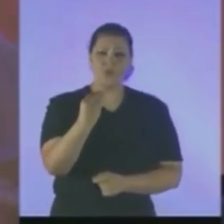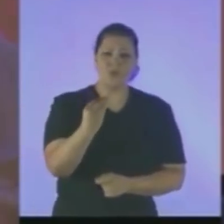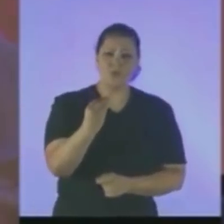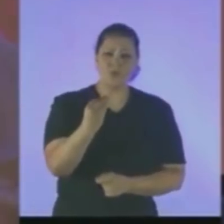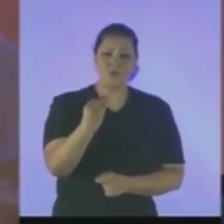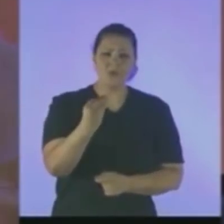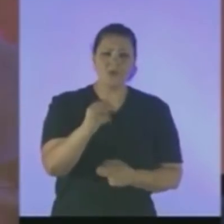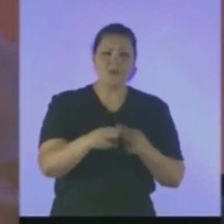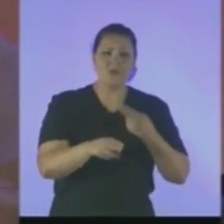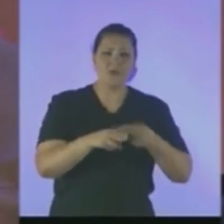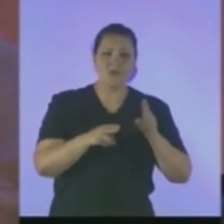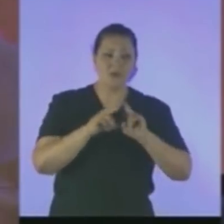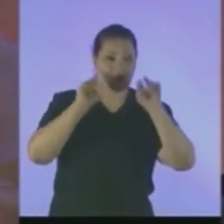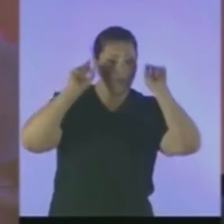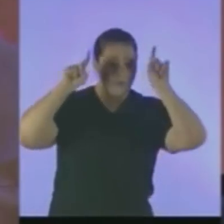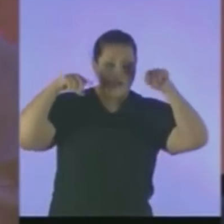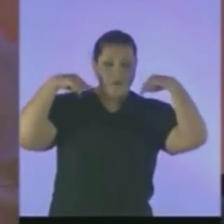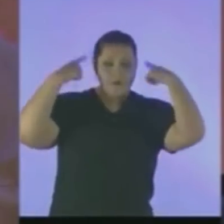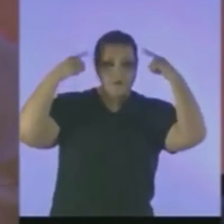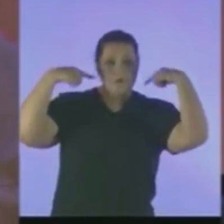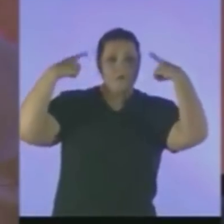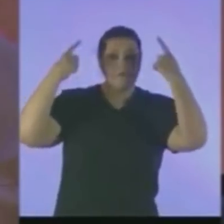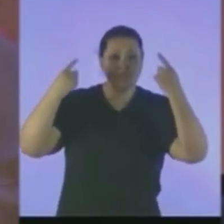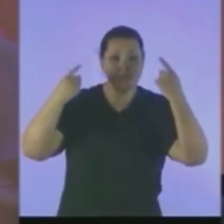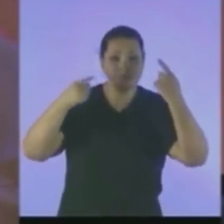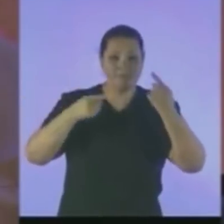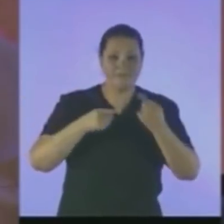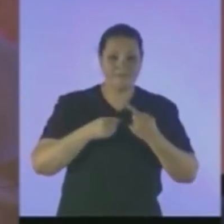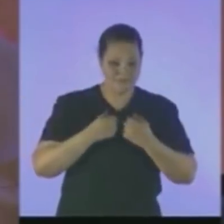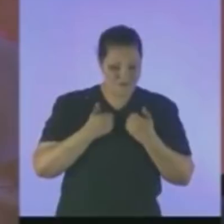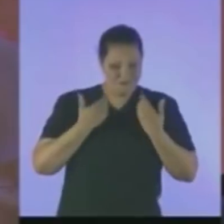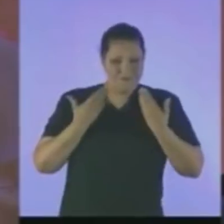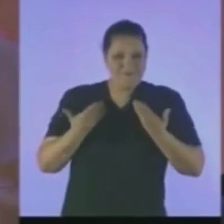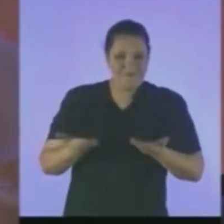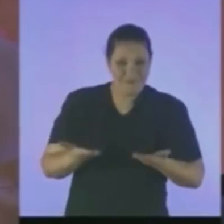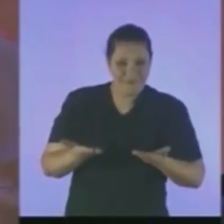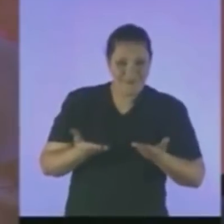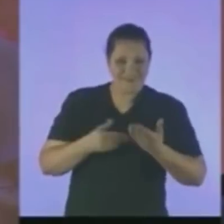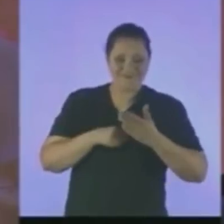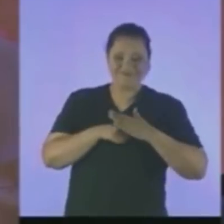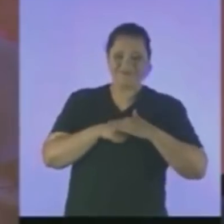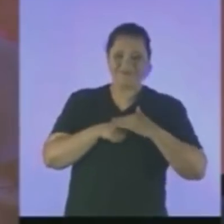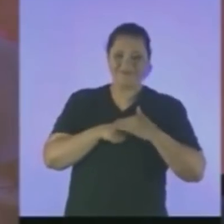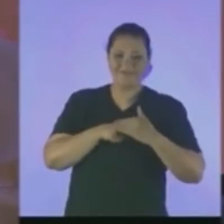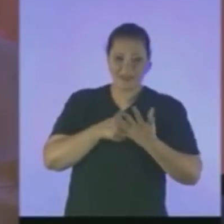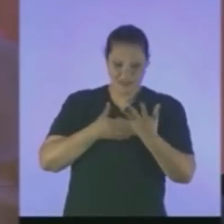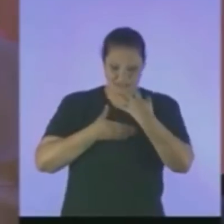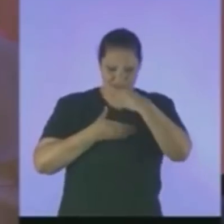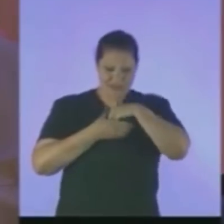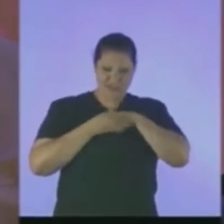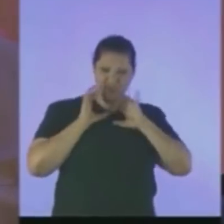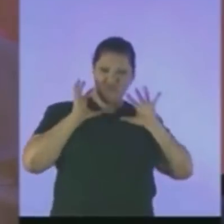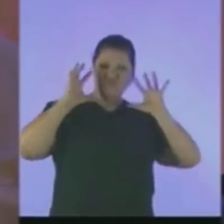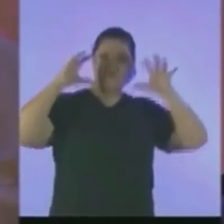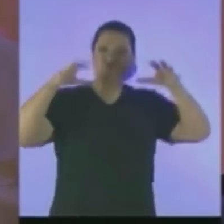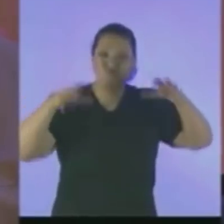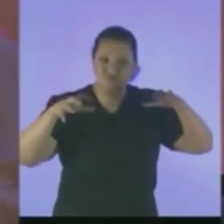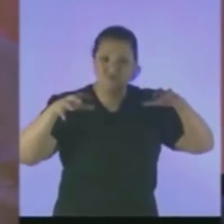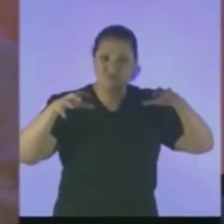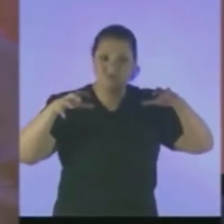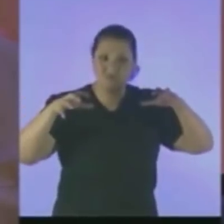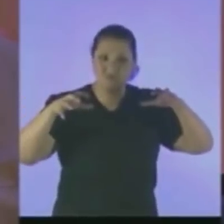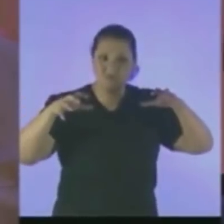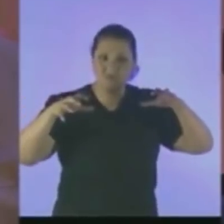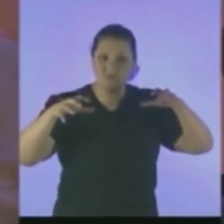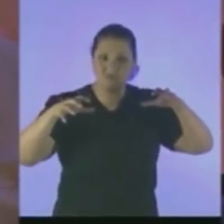ovelhas Mansos por fora E ferozes interiormente A